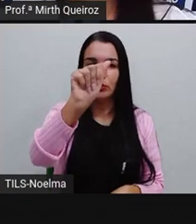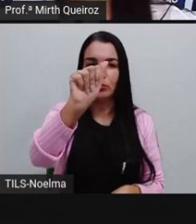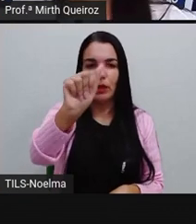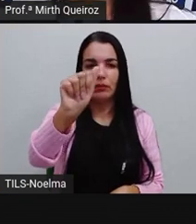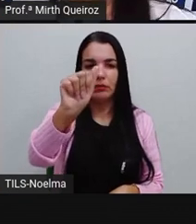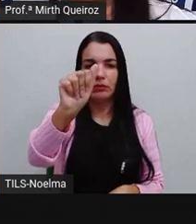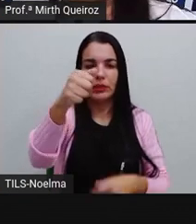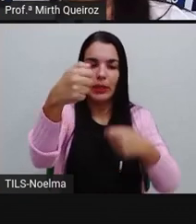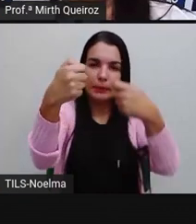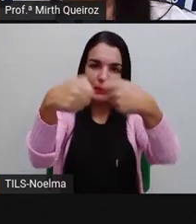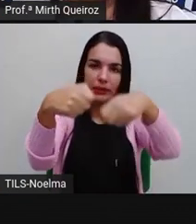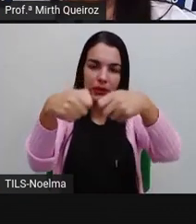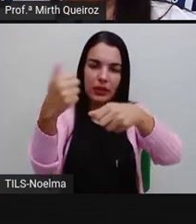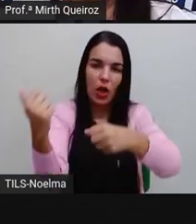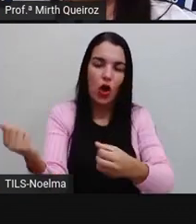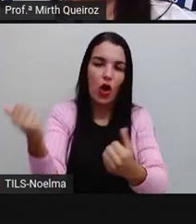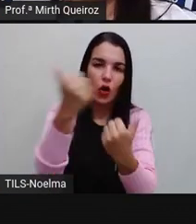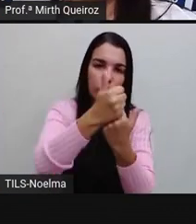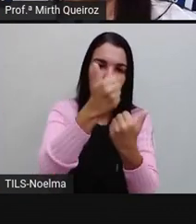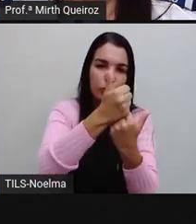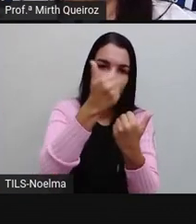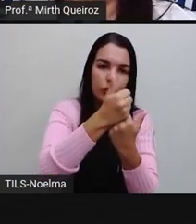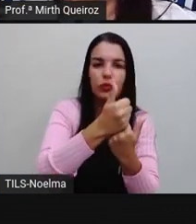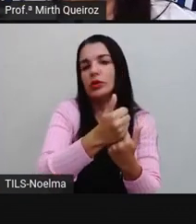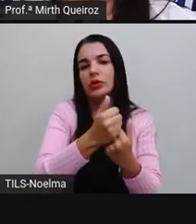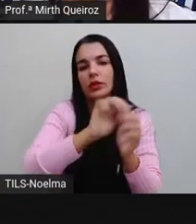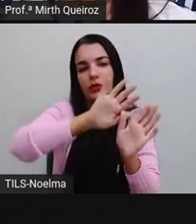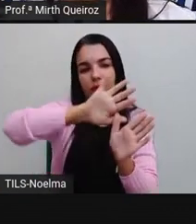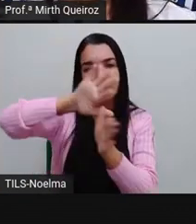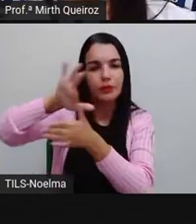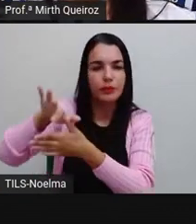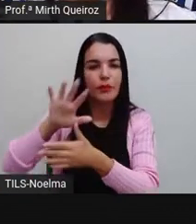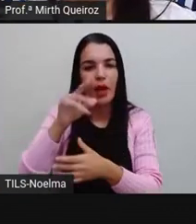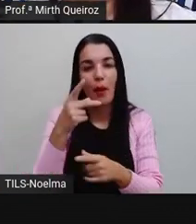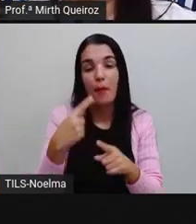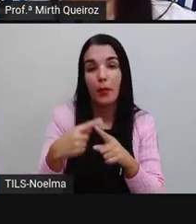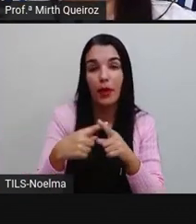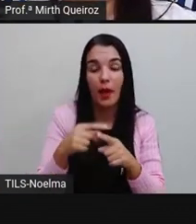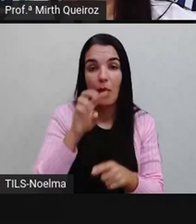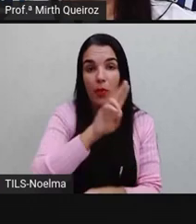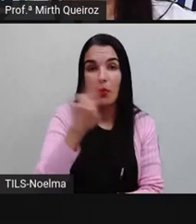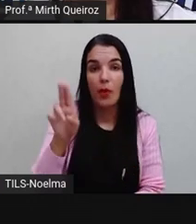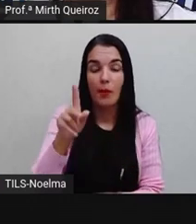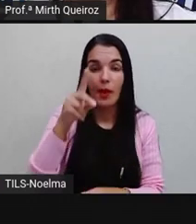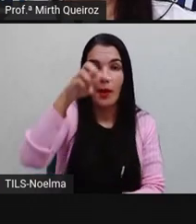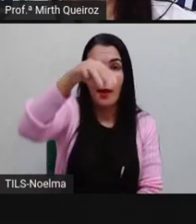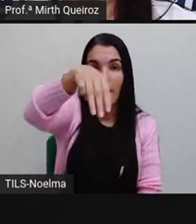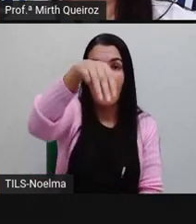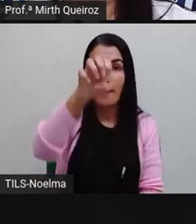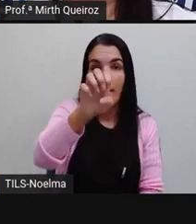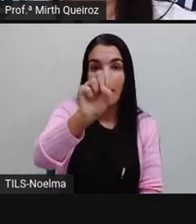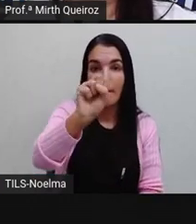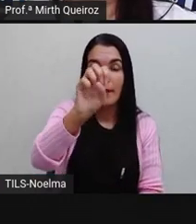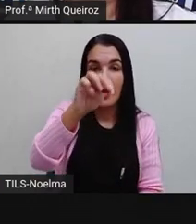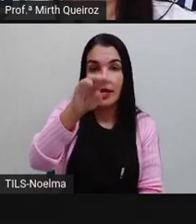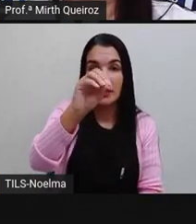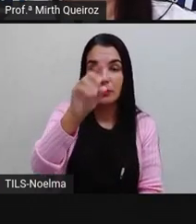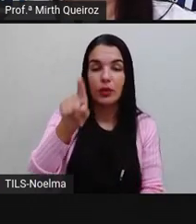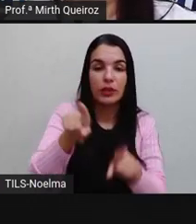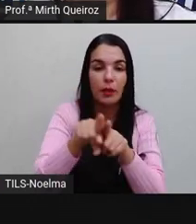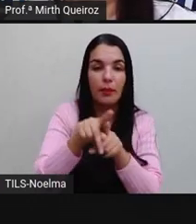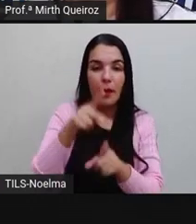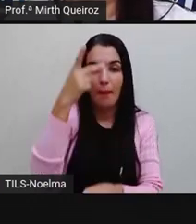Não está adequado. Por quê? Mesmo e próprio variam normalmente quando possui aí